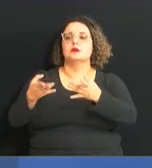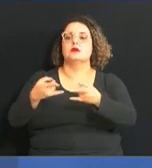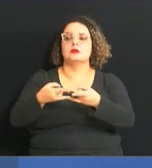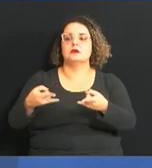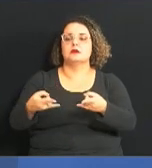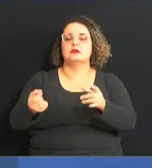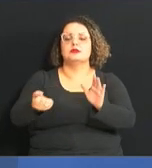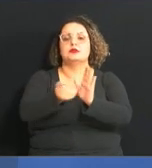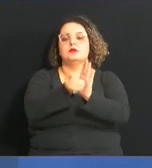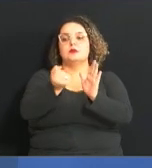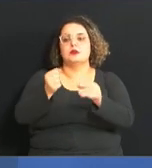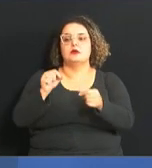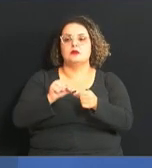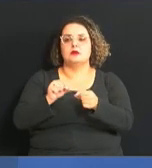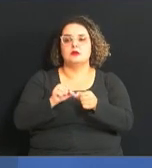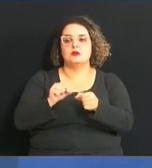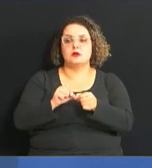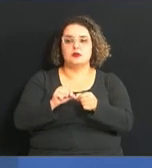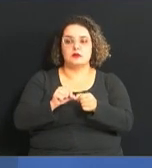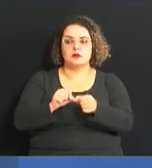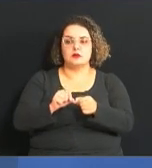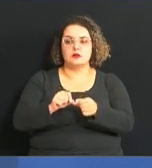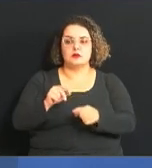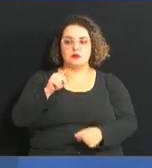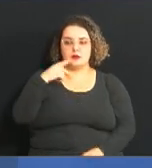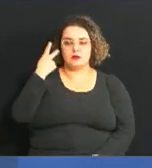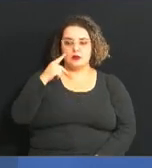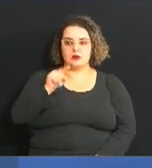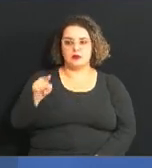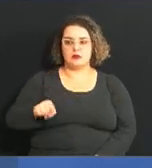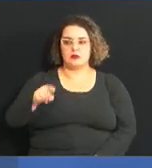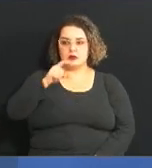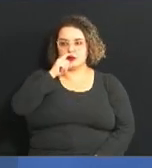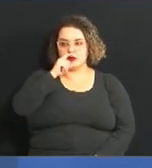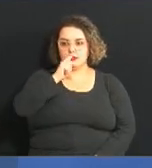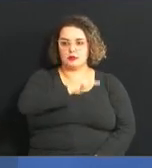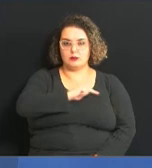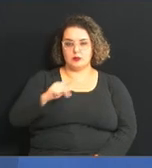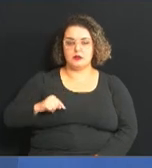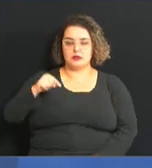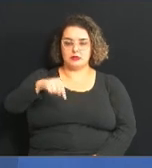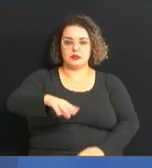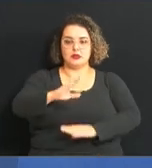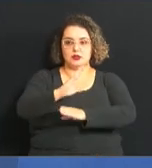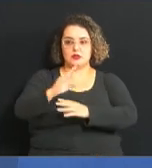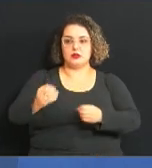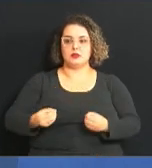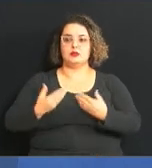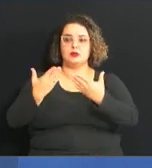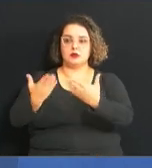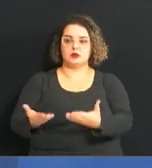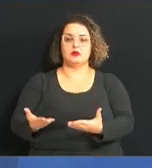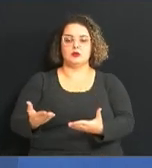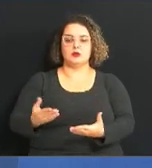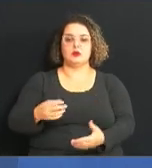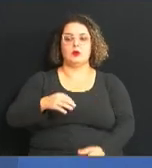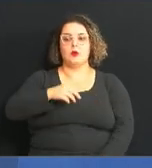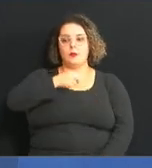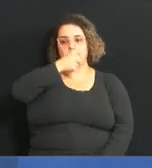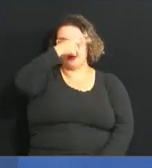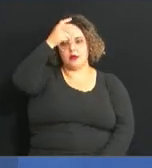foi feito aí foi feita pelo vereador Zé Carlos ele que é o presidente aqui da Câmara ele entregou então ao prefeito Dário